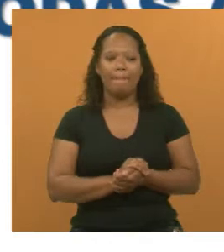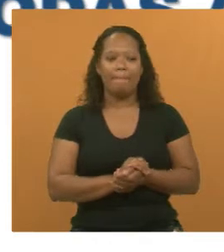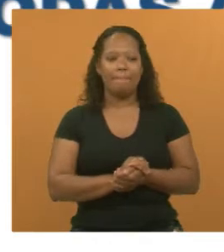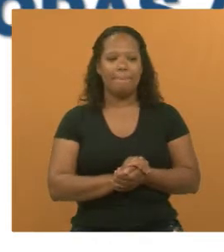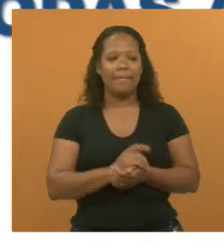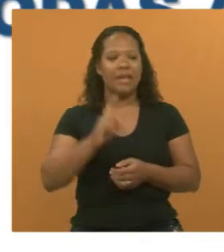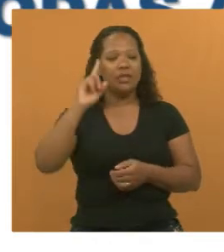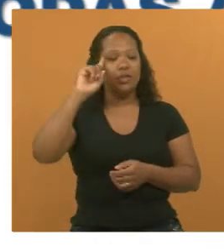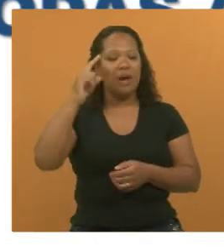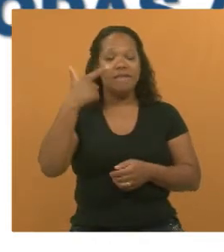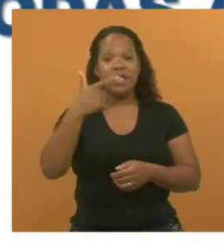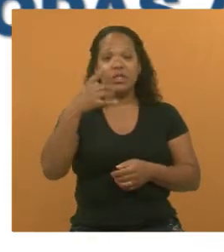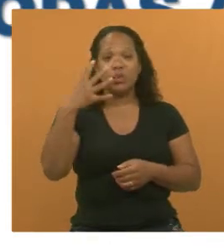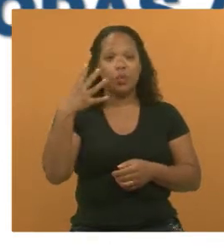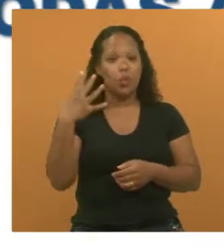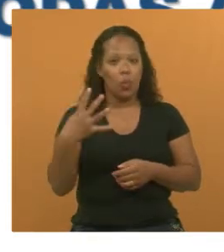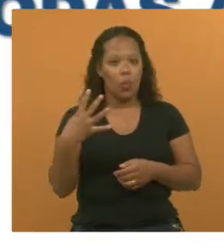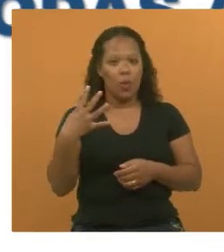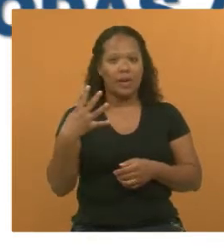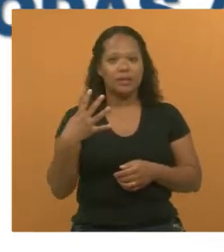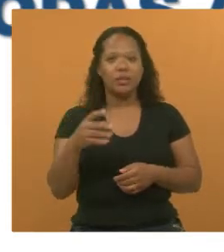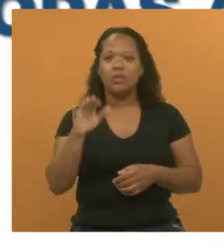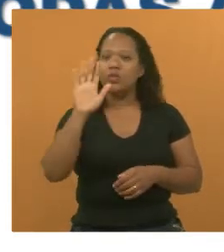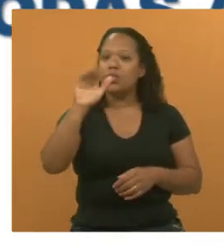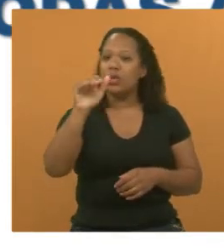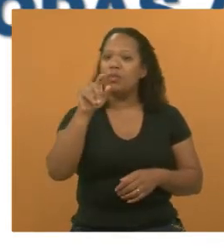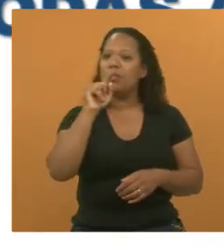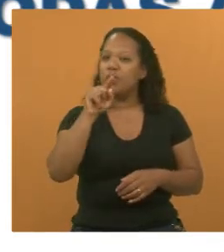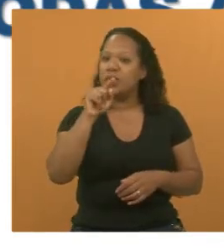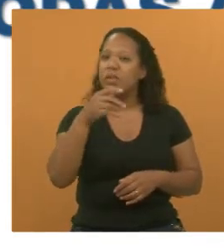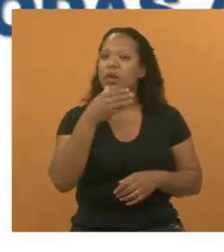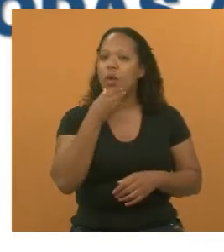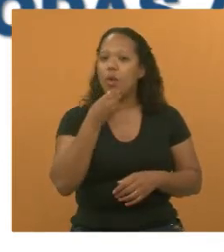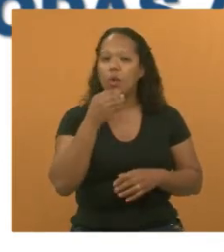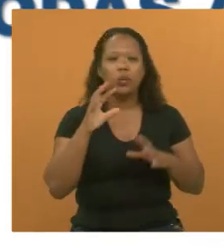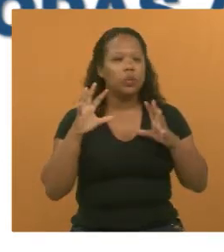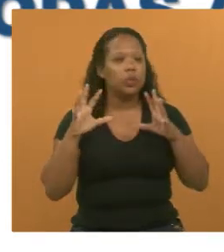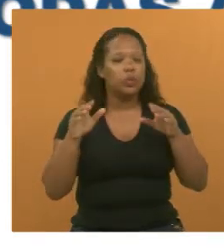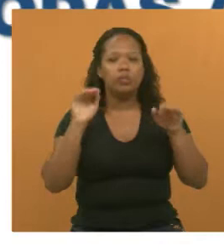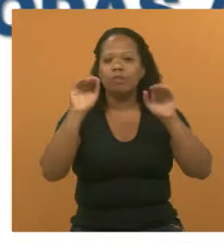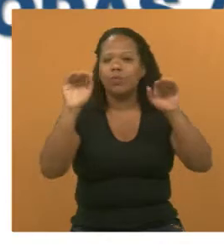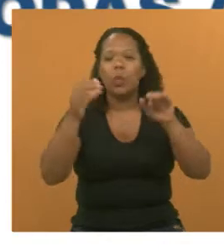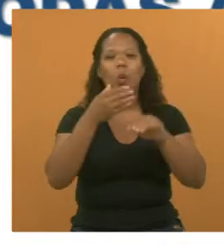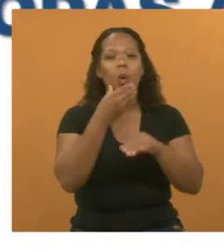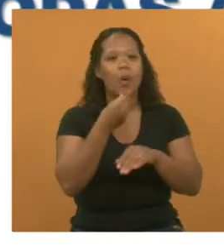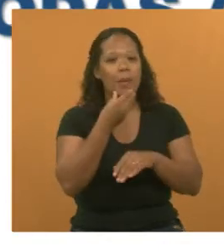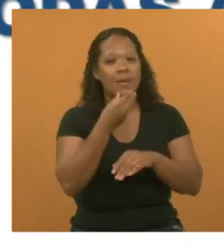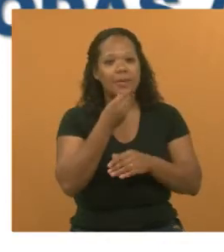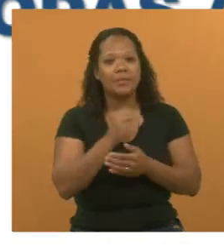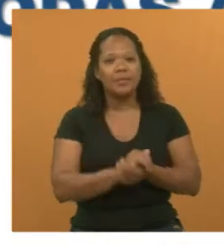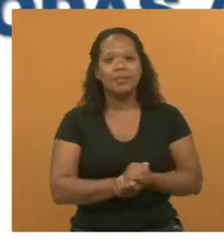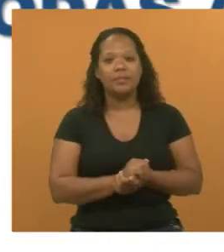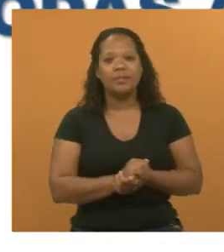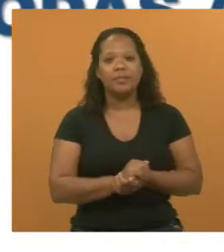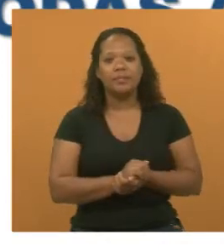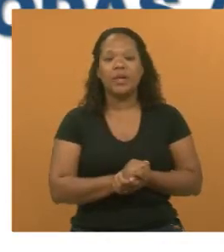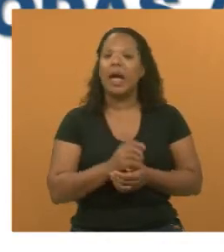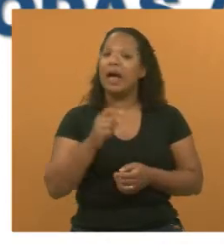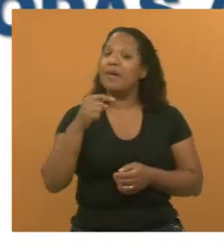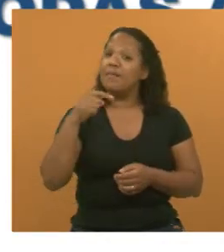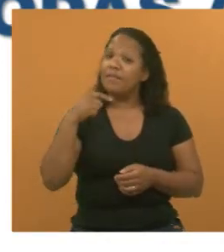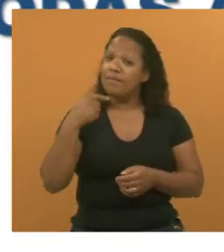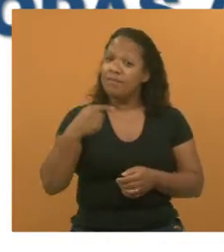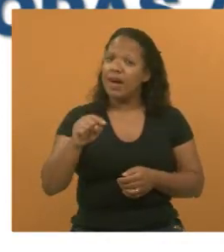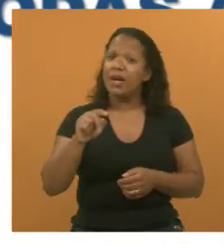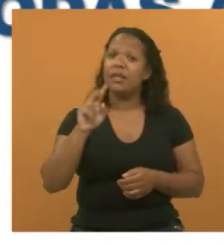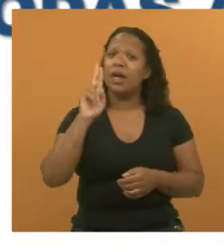Dia 24. Chamo você, homem, todos vocês, procurem a sua unidade de